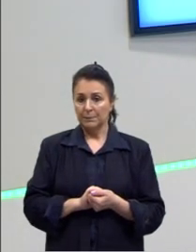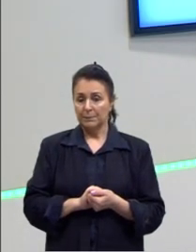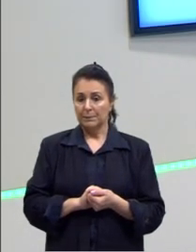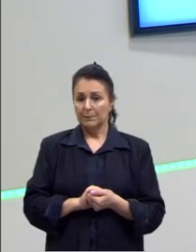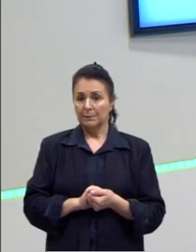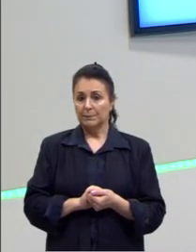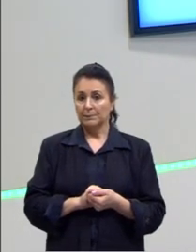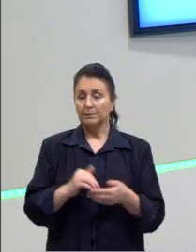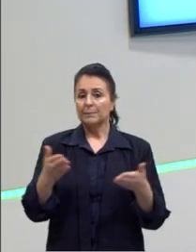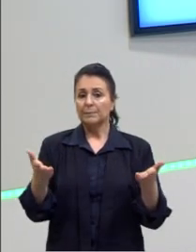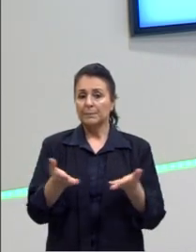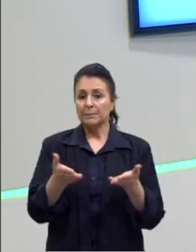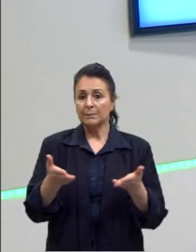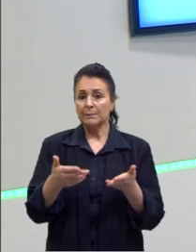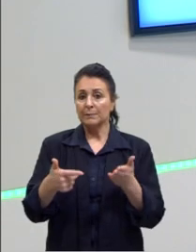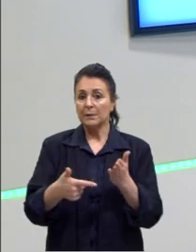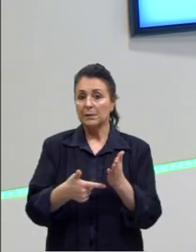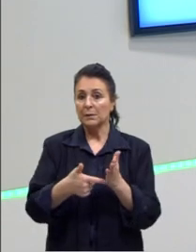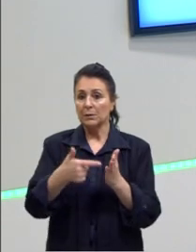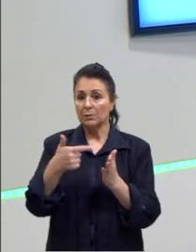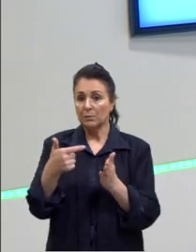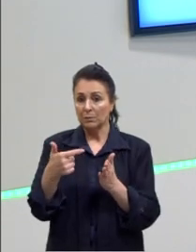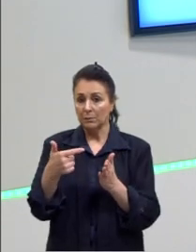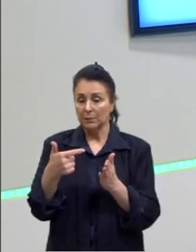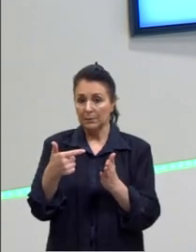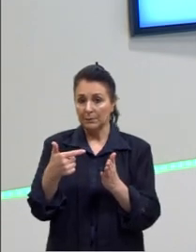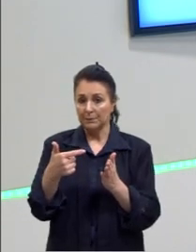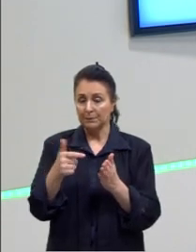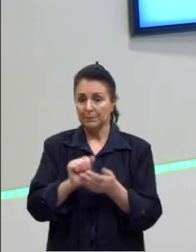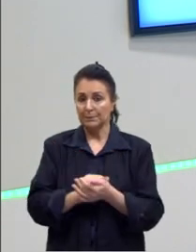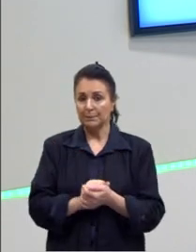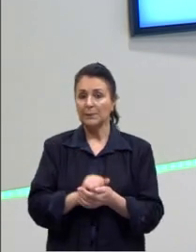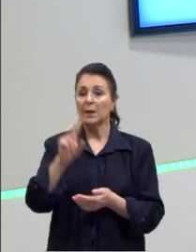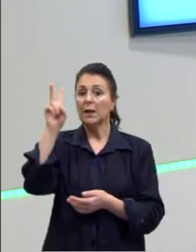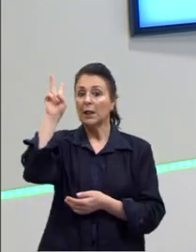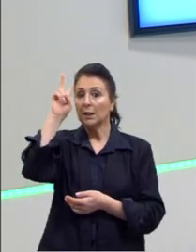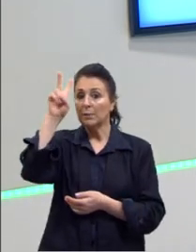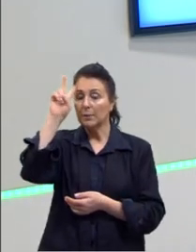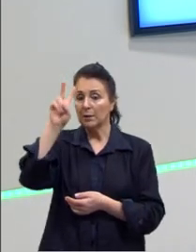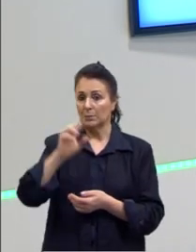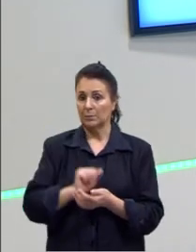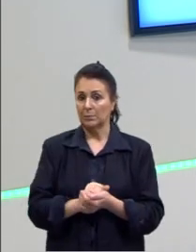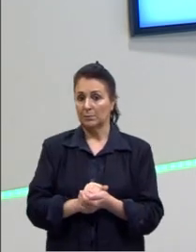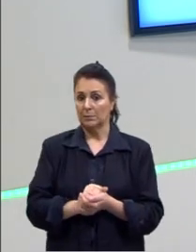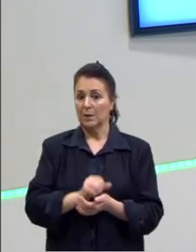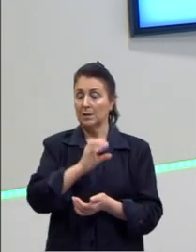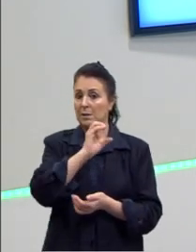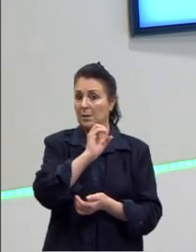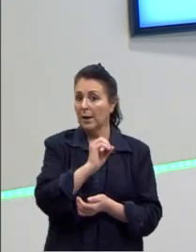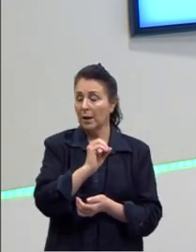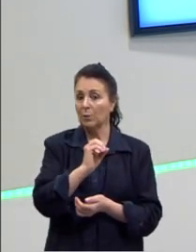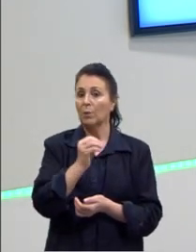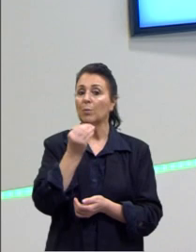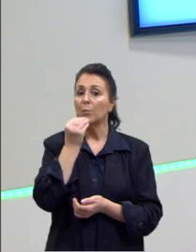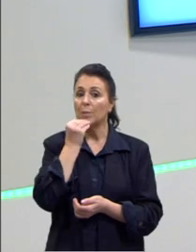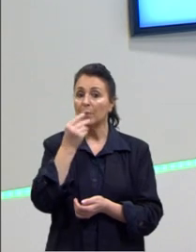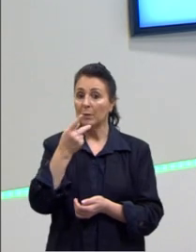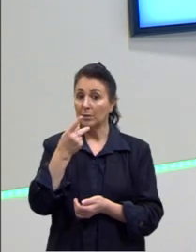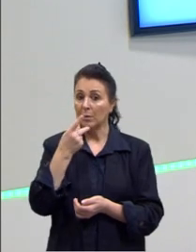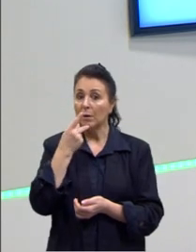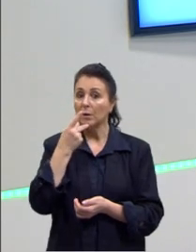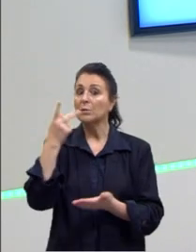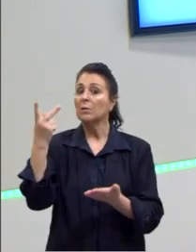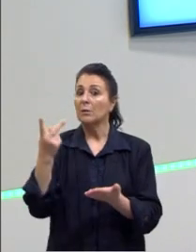Vamos, então, falar agora da segunda condicional. Lembrando, zero condicional, probabilidade muito maior de